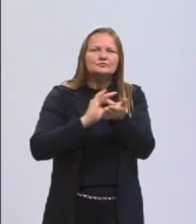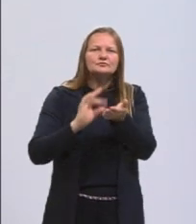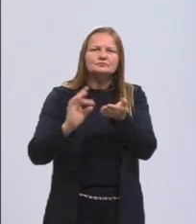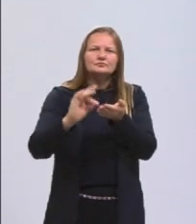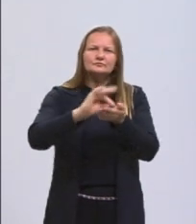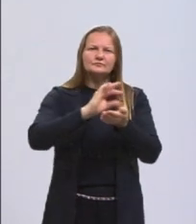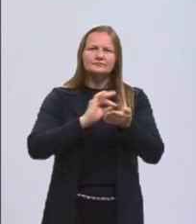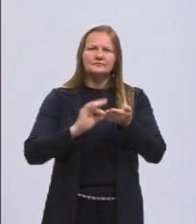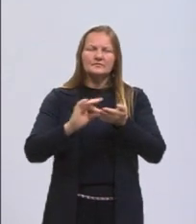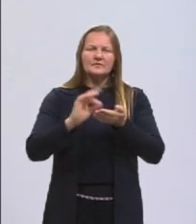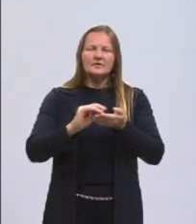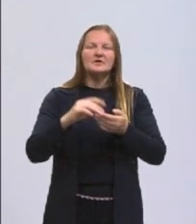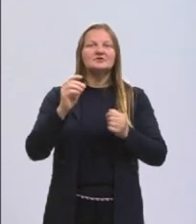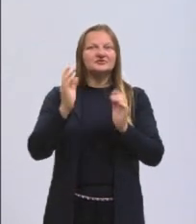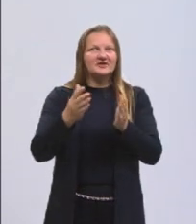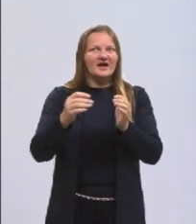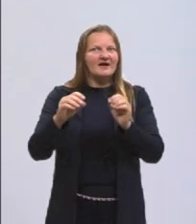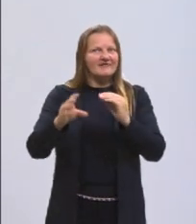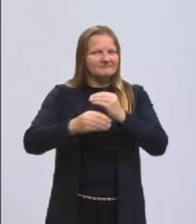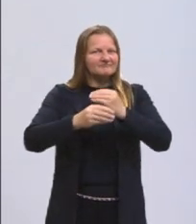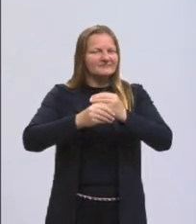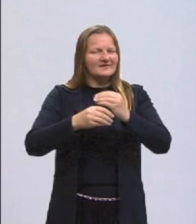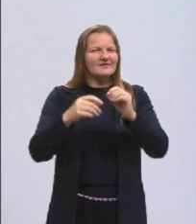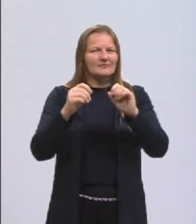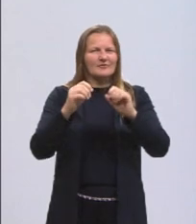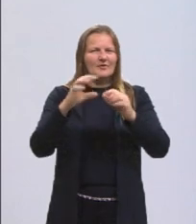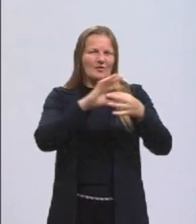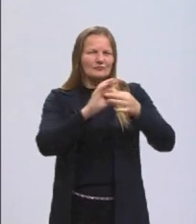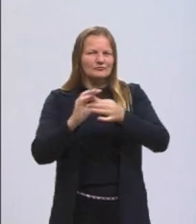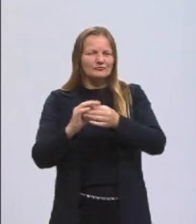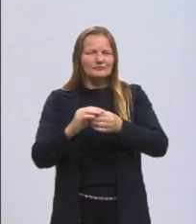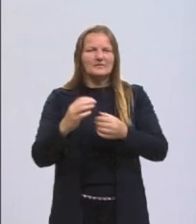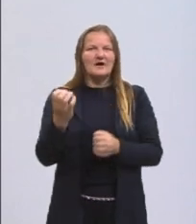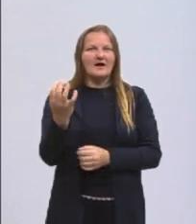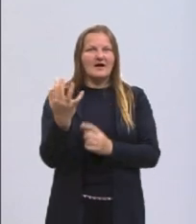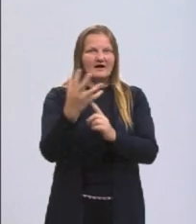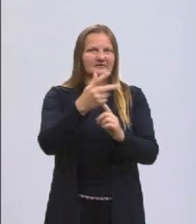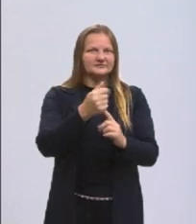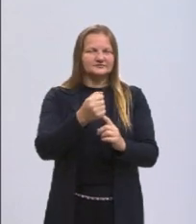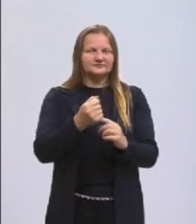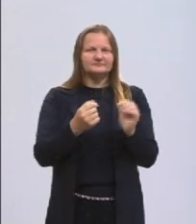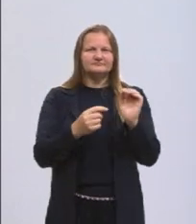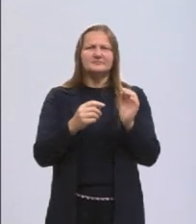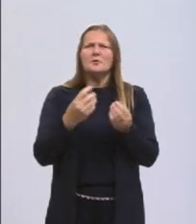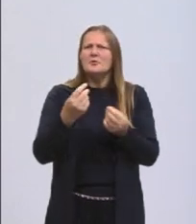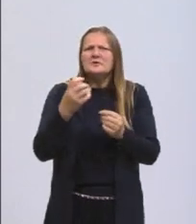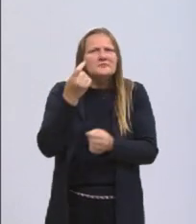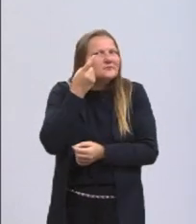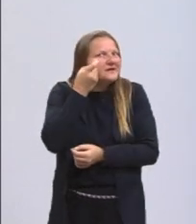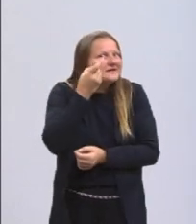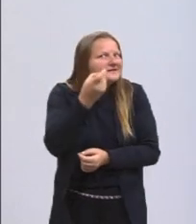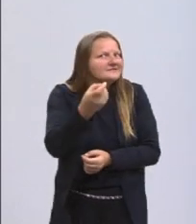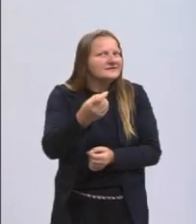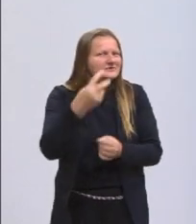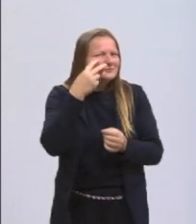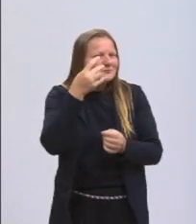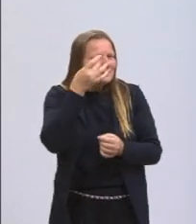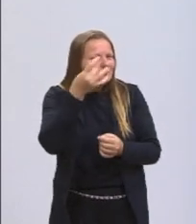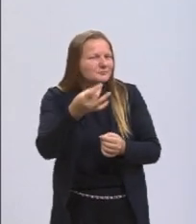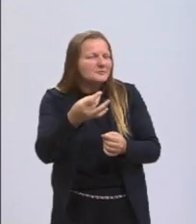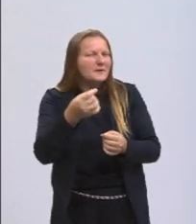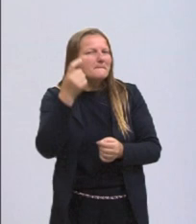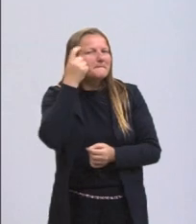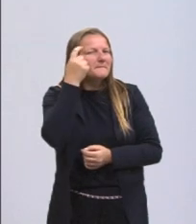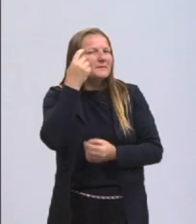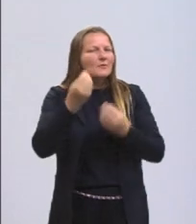apresentei ela na nossa aula, que falou sobre contextualizar a arte contemporânea. E ela, é interessante olhar para essas duas imagens e